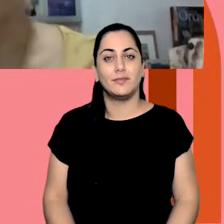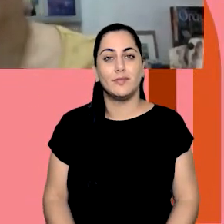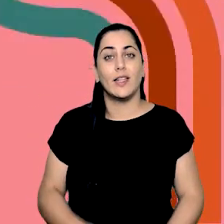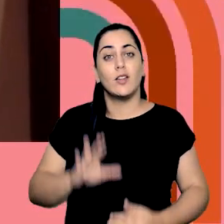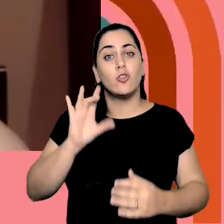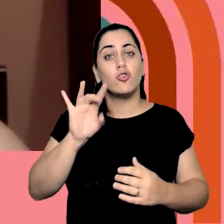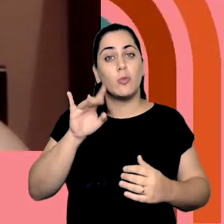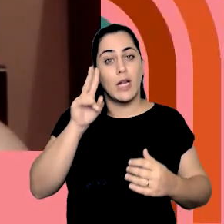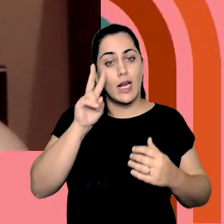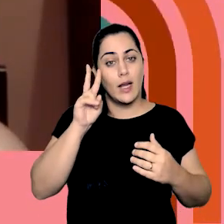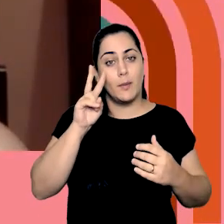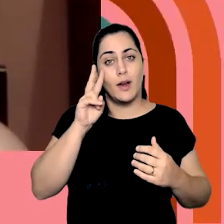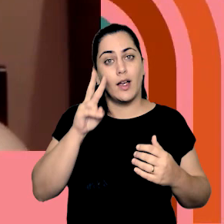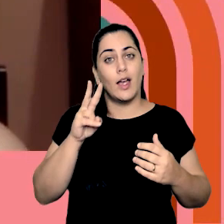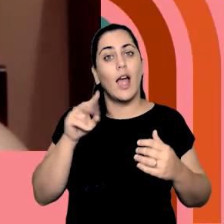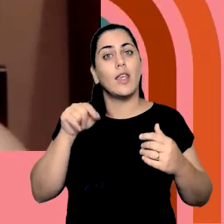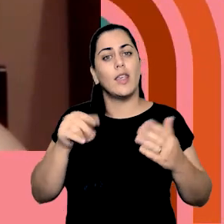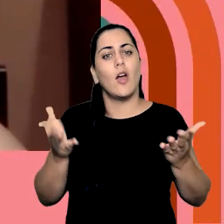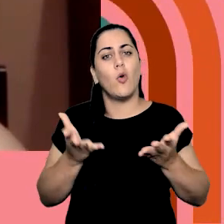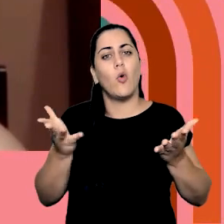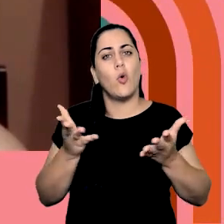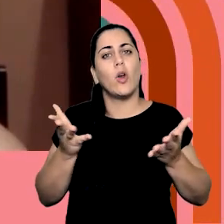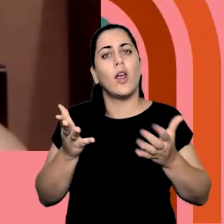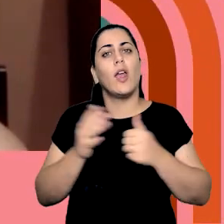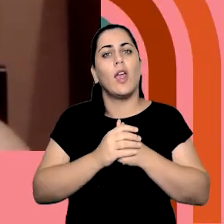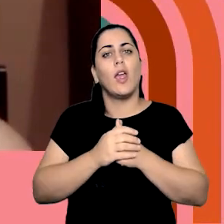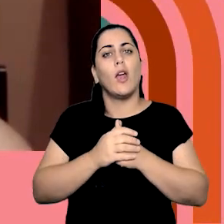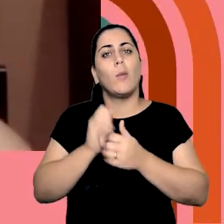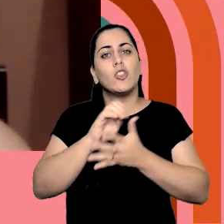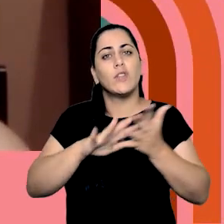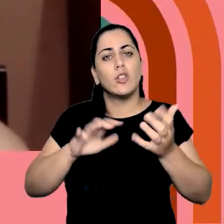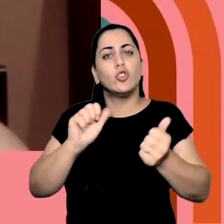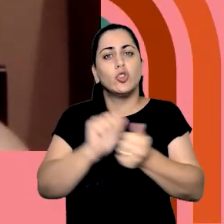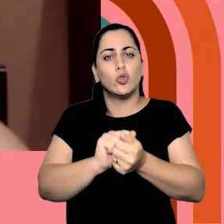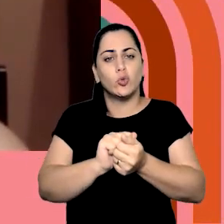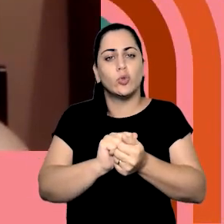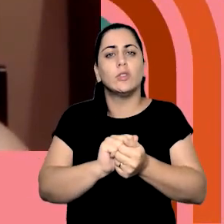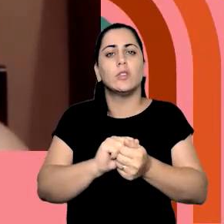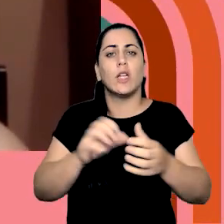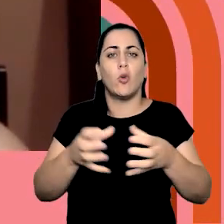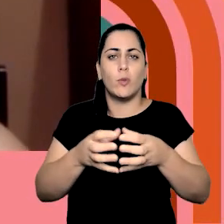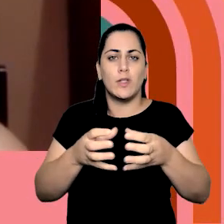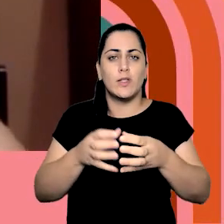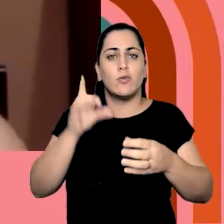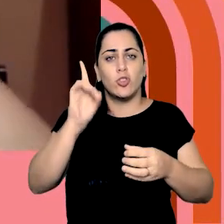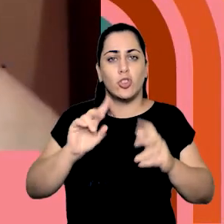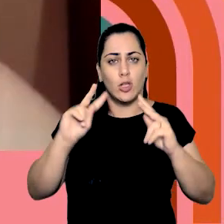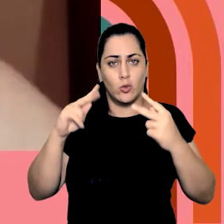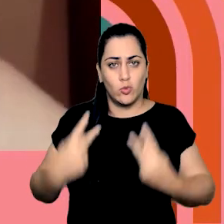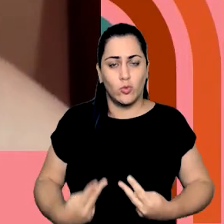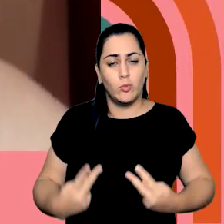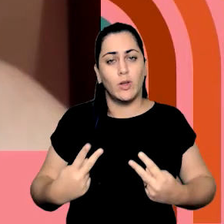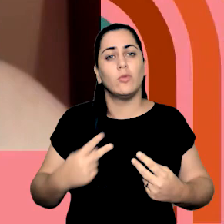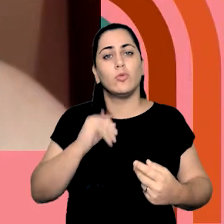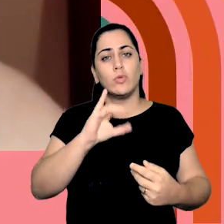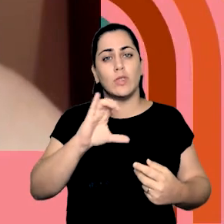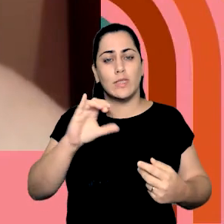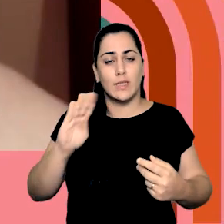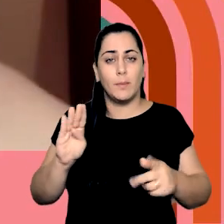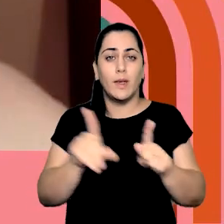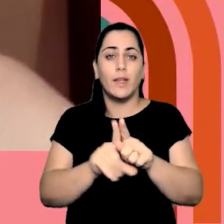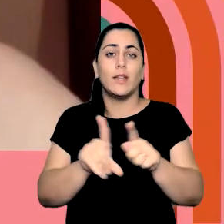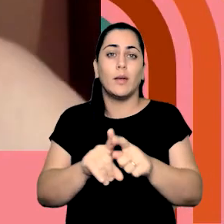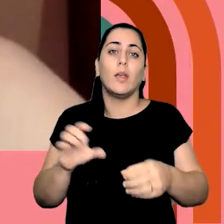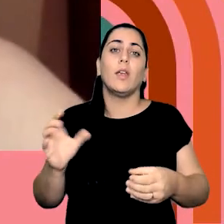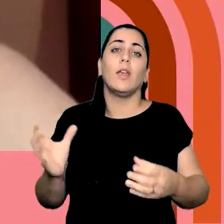Só reforçando, essa atividade é uma atividade conjunta da Comissão de Direitos Humanos do Instituto de Ciências Biomédicas e da Comissão